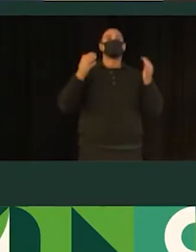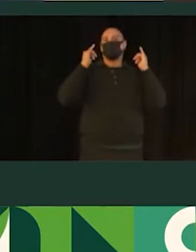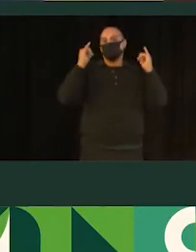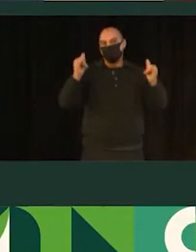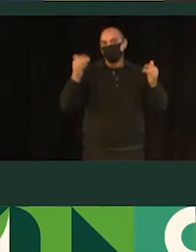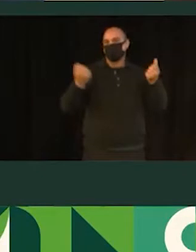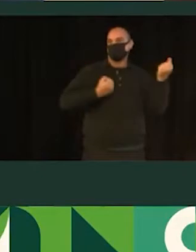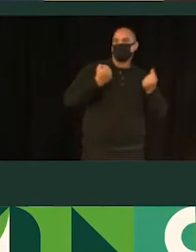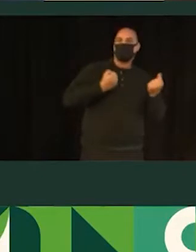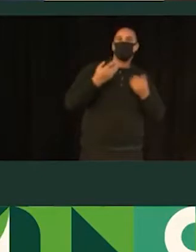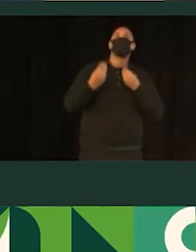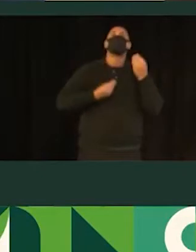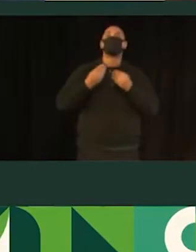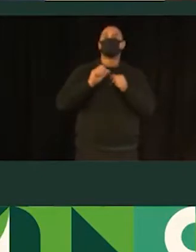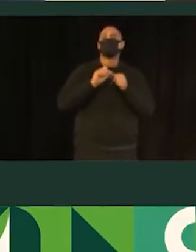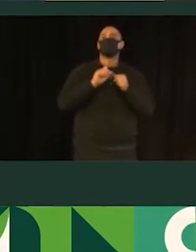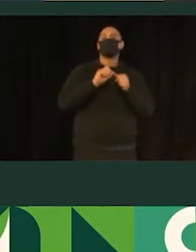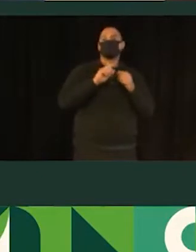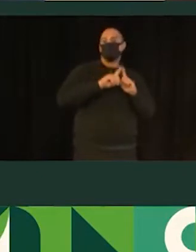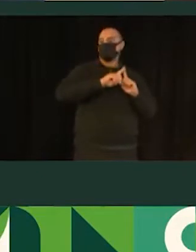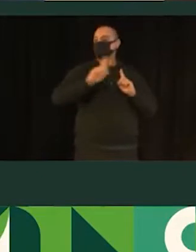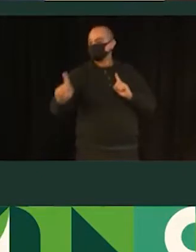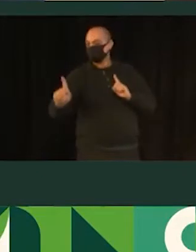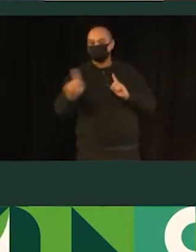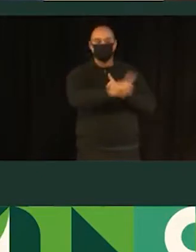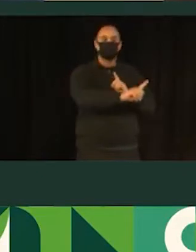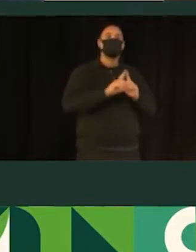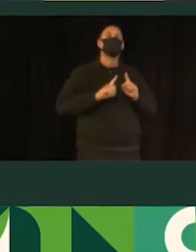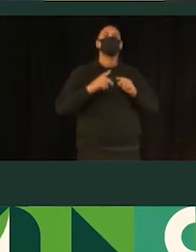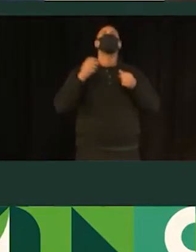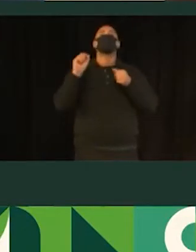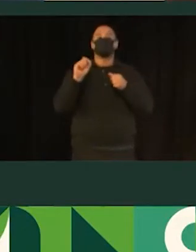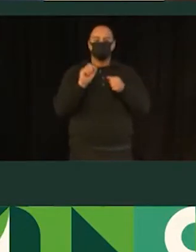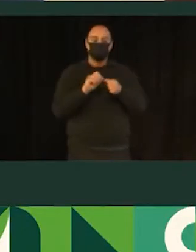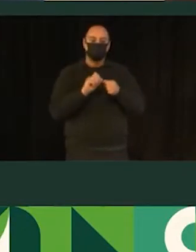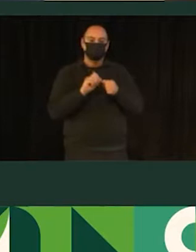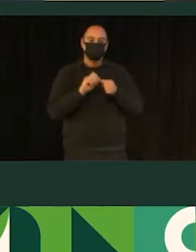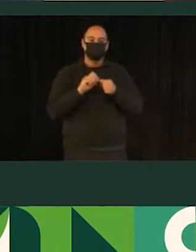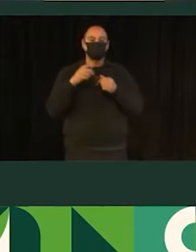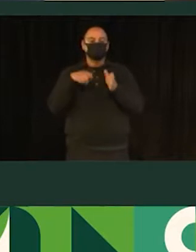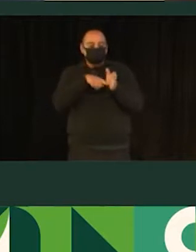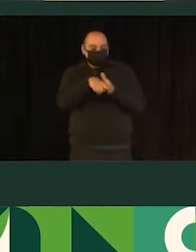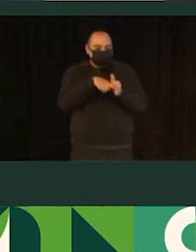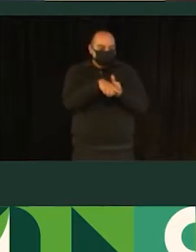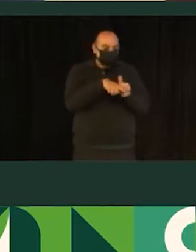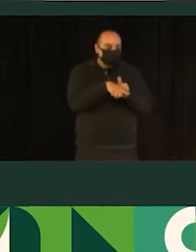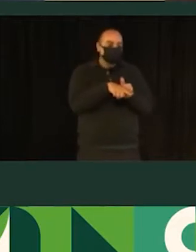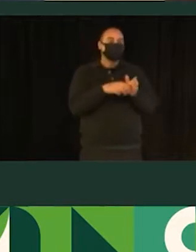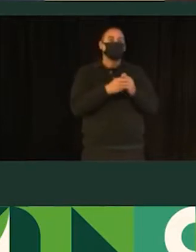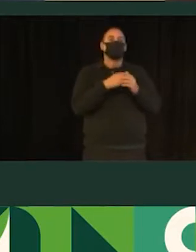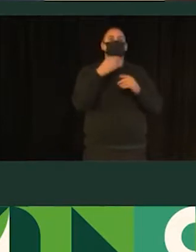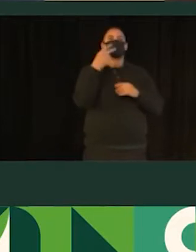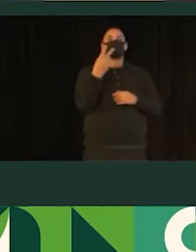feitos questionários de porta em porta, contou com um piloto de 221 domicílios, 401 habitantes. Então, foi